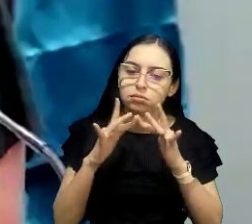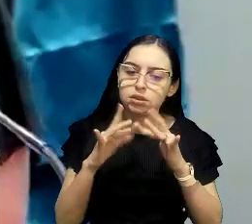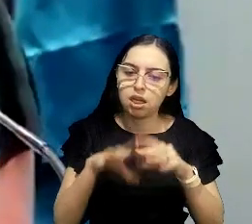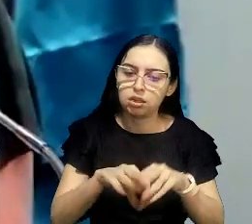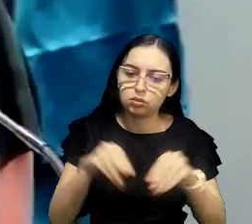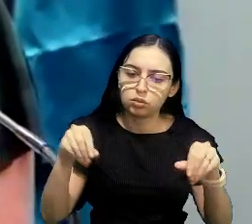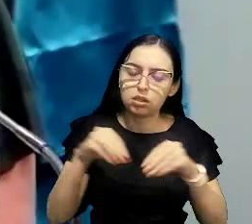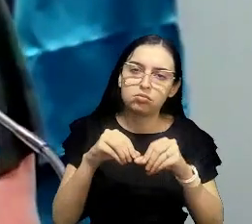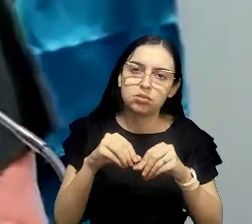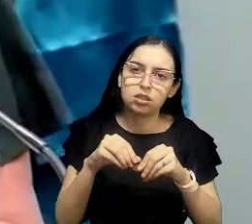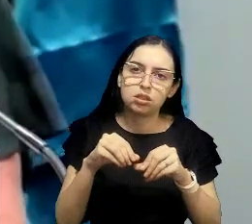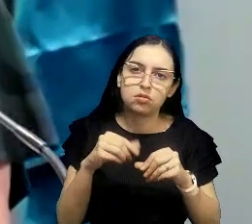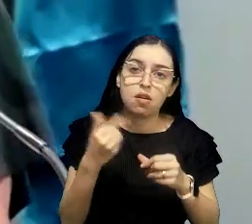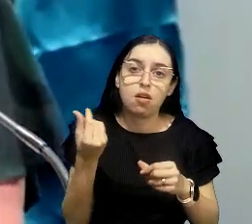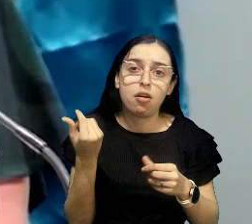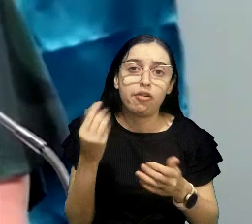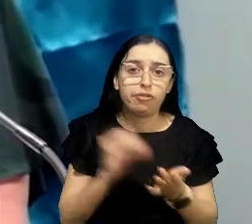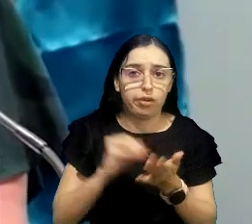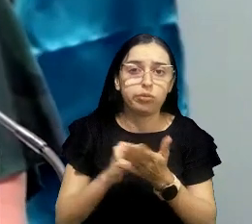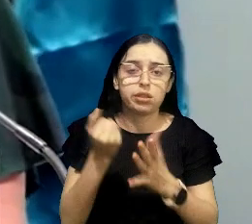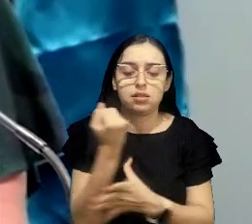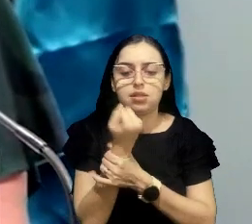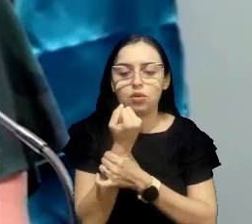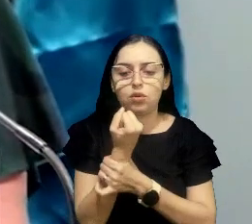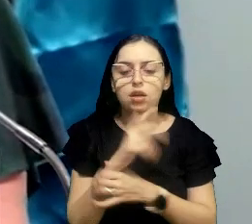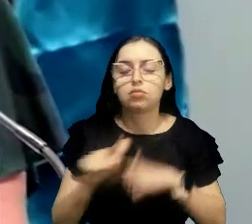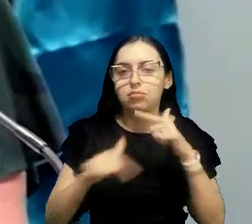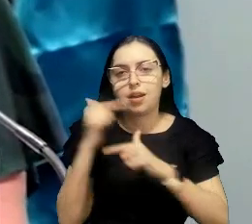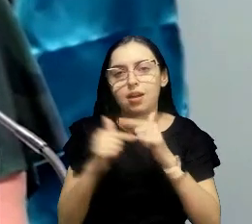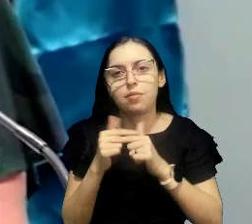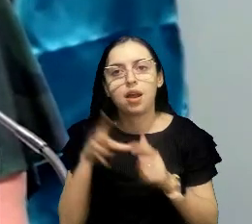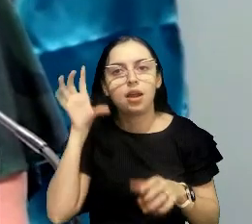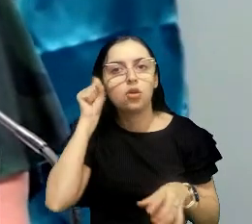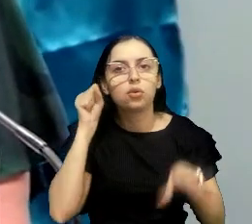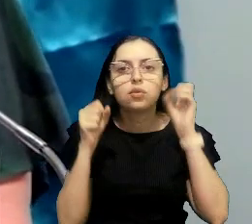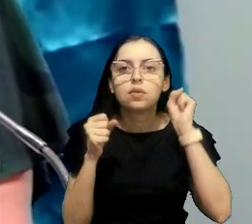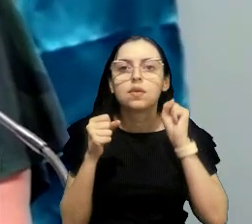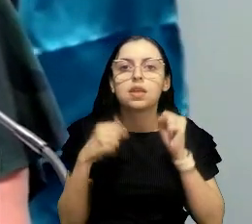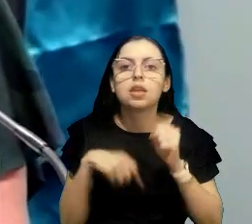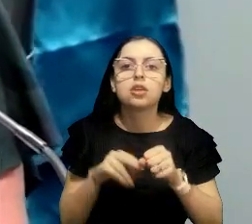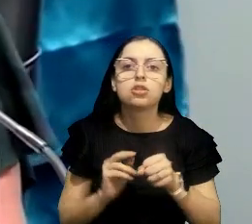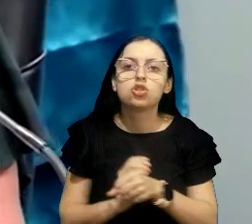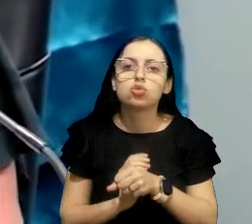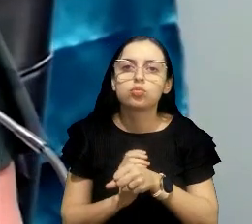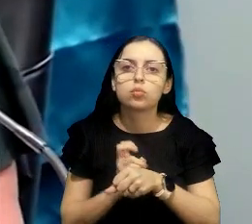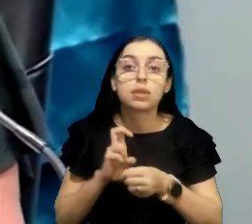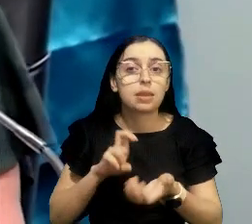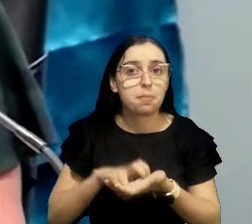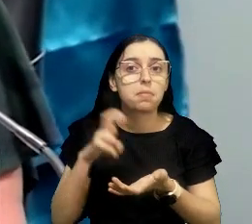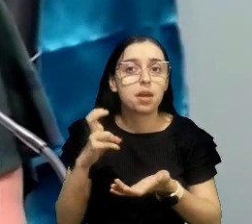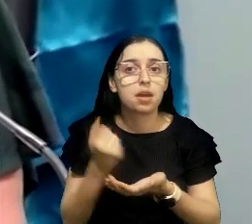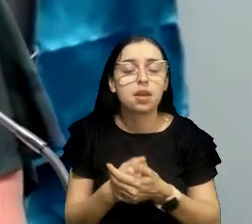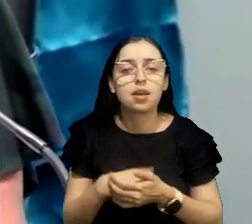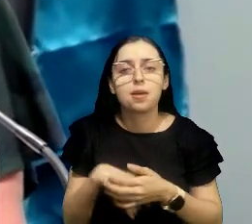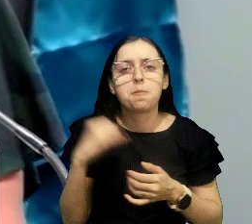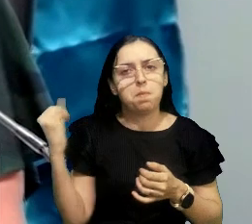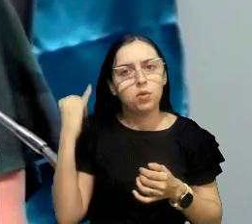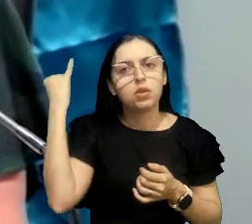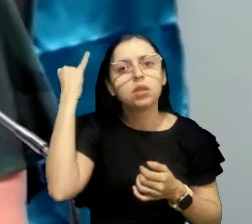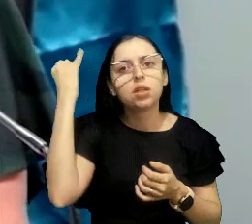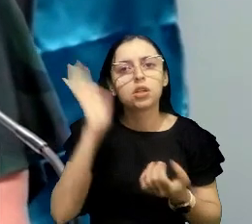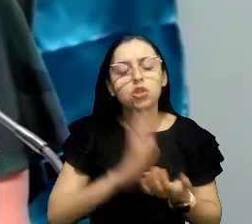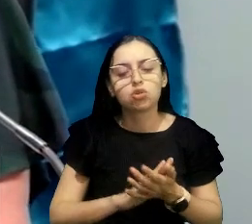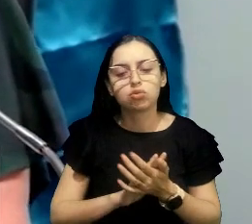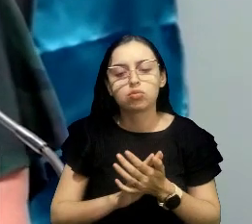muito inseguro, né? Então o trabalho dos senhores e ouvir os senhores hoje nessa manhã vai ser muito importante para isso também, para os nossos